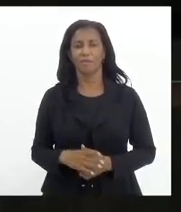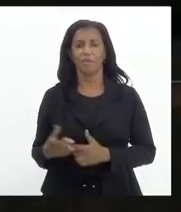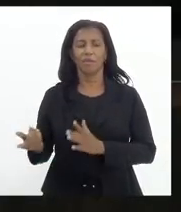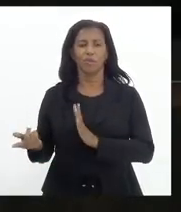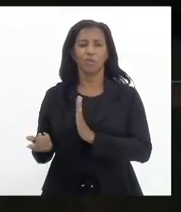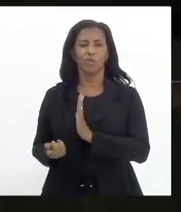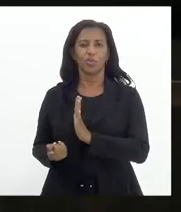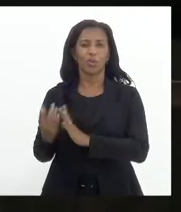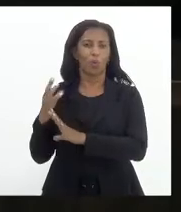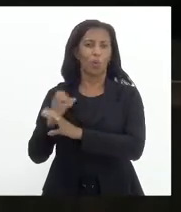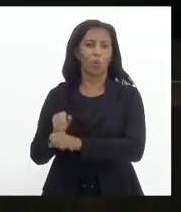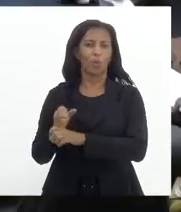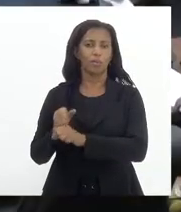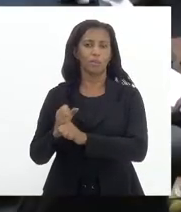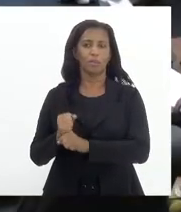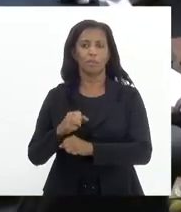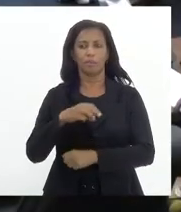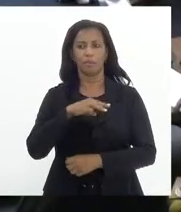Márcio Pacheco.